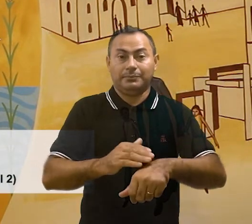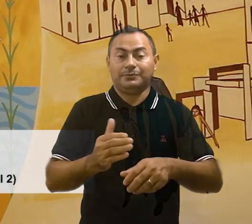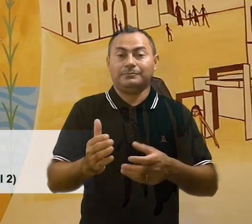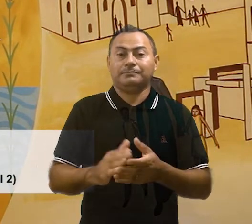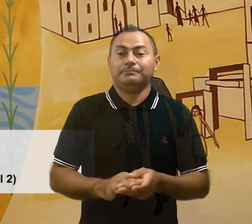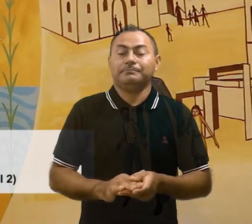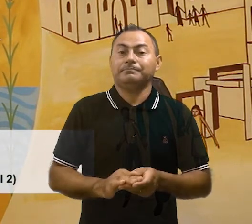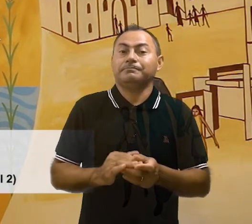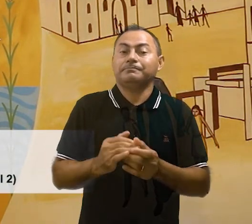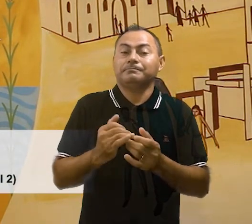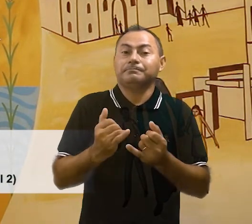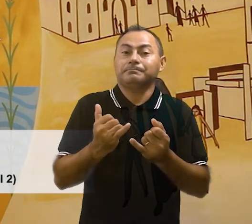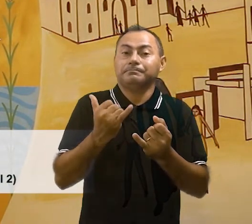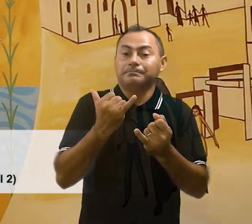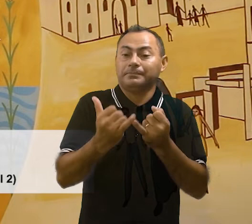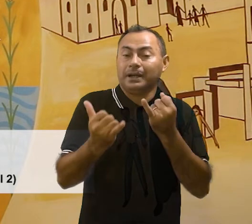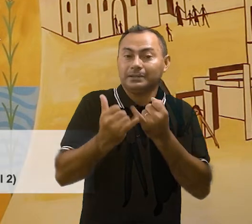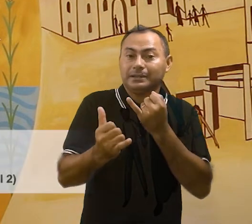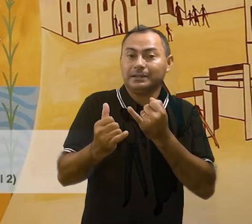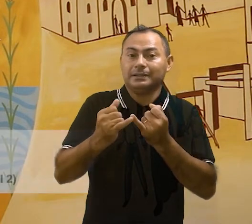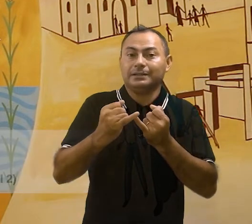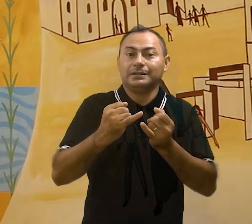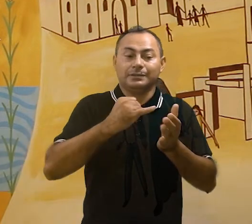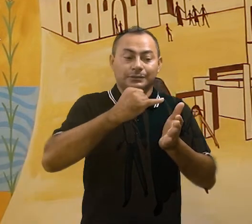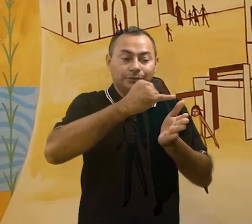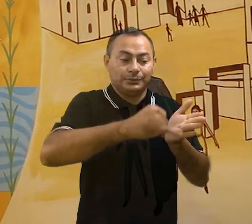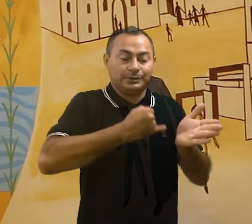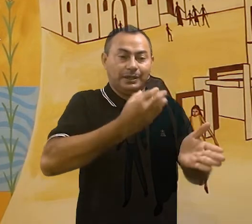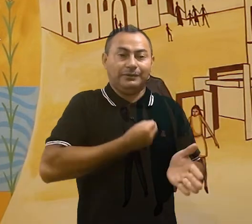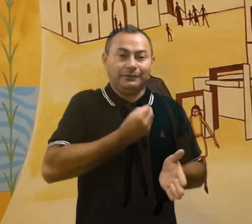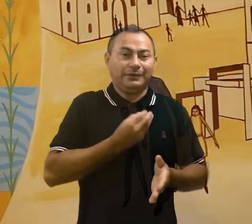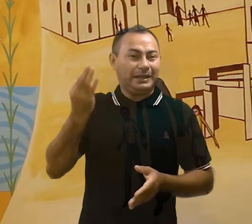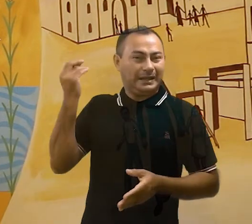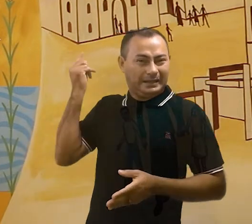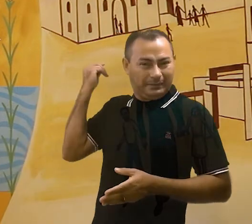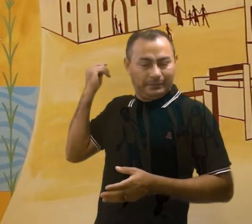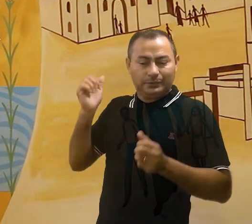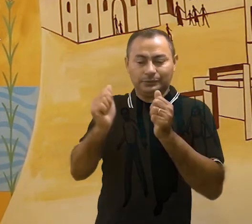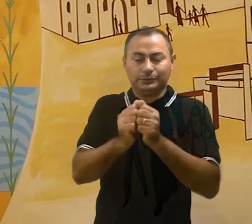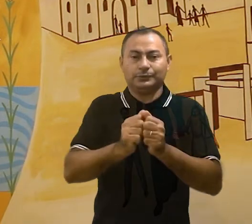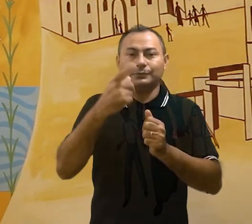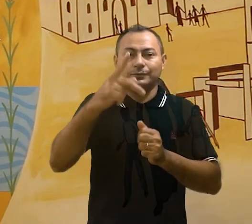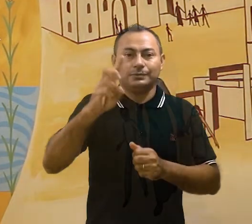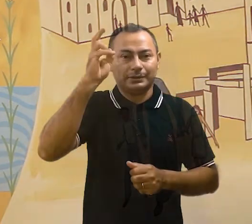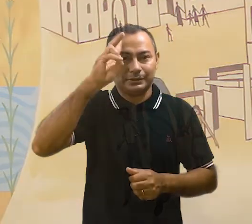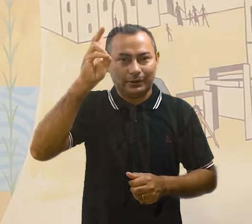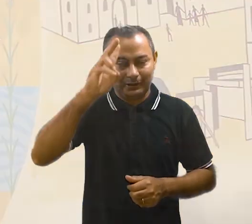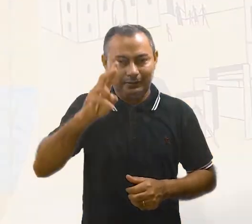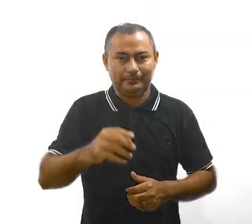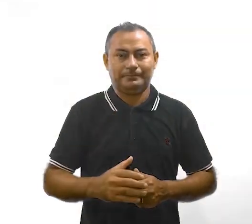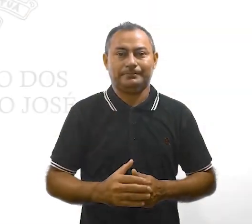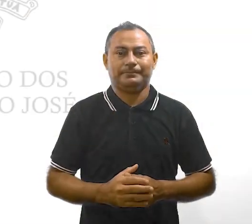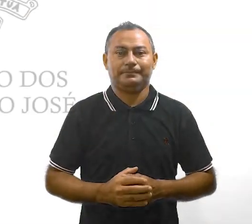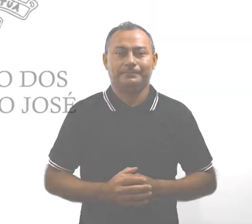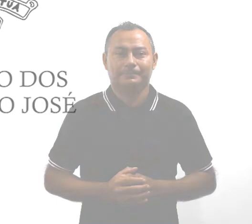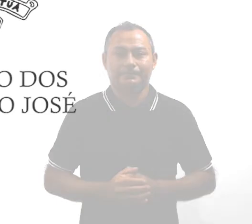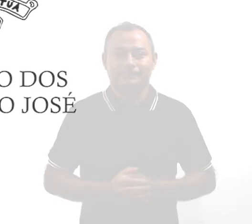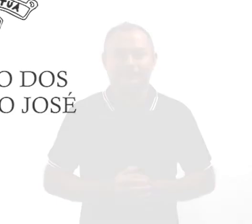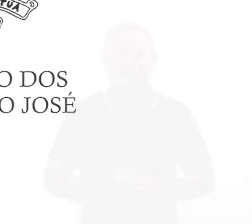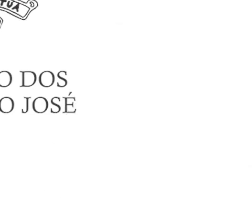bem próxima daquela que José viveu no seu tempo, com a sua história. Música